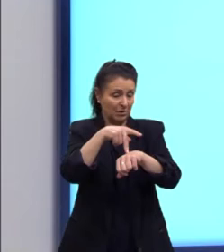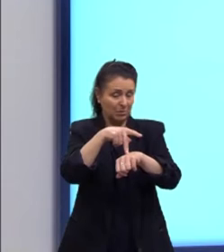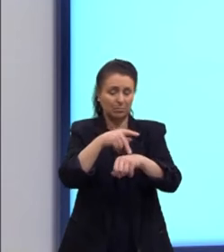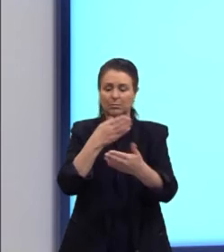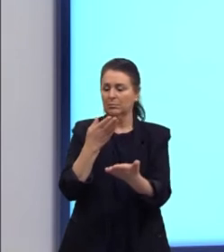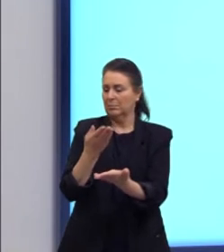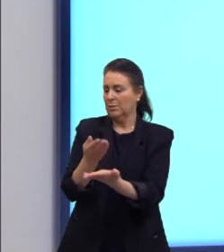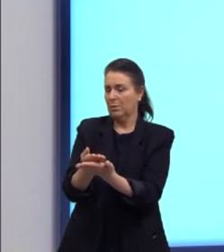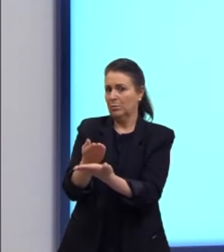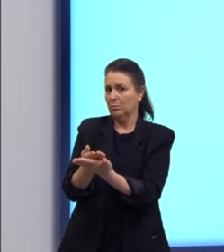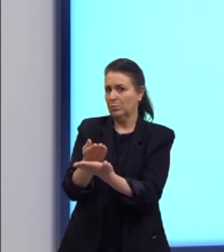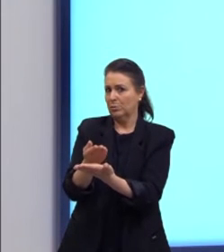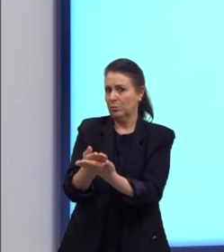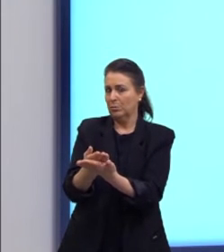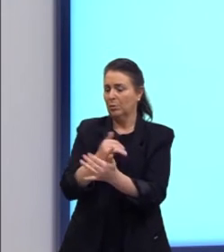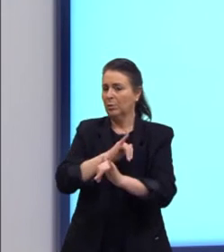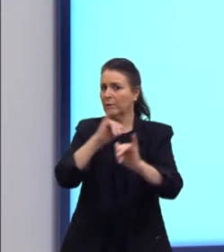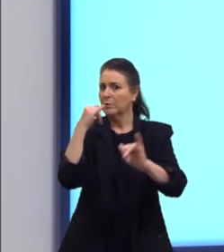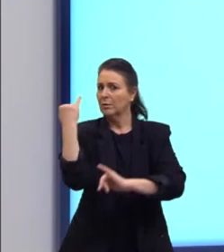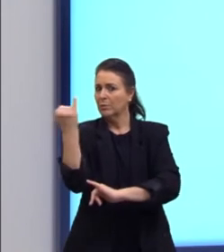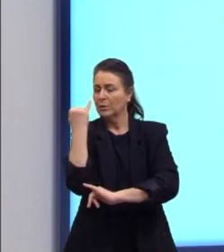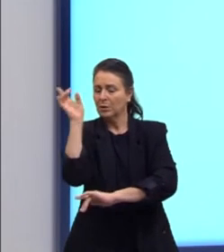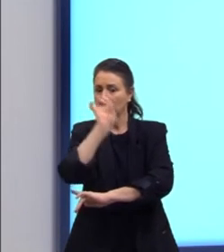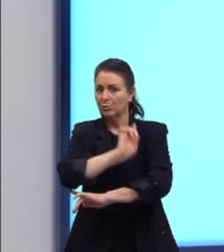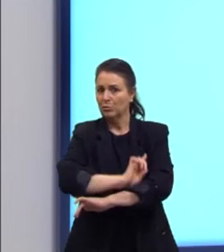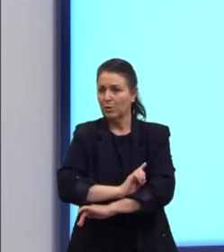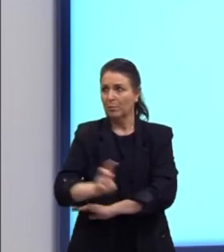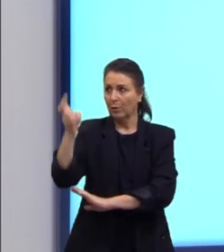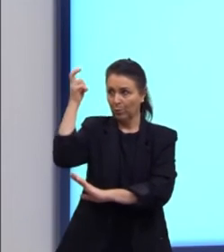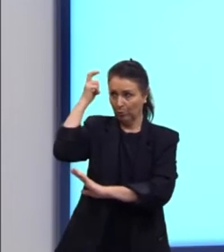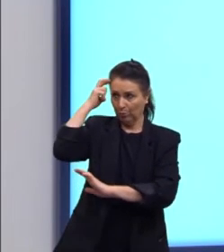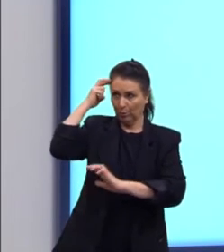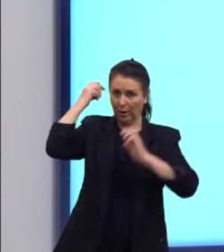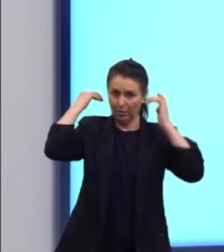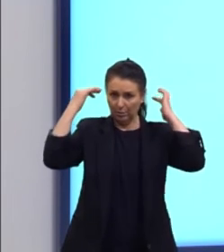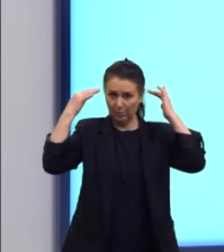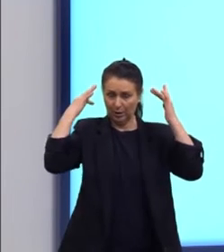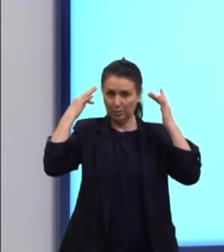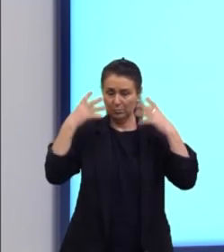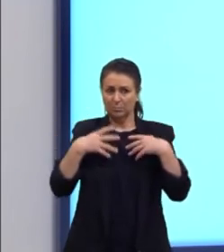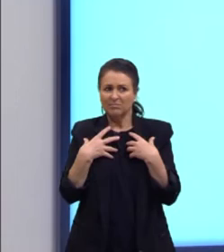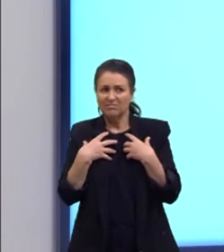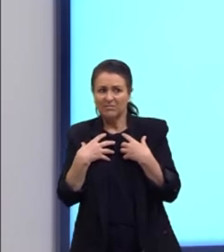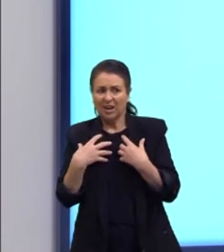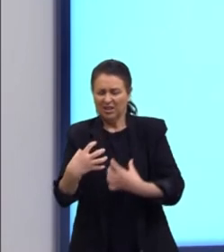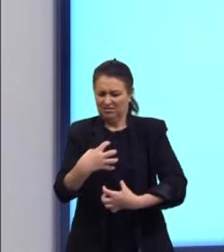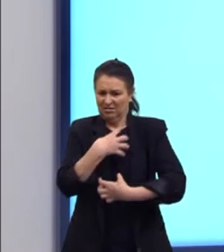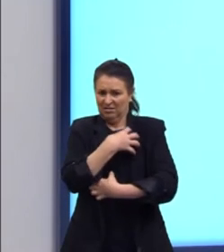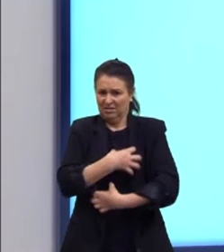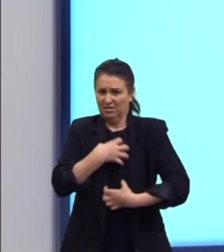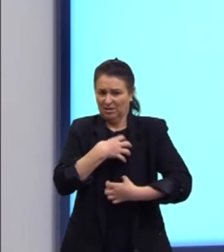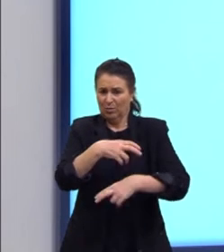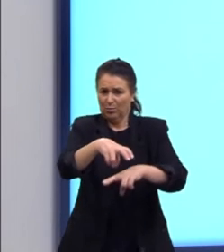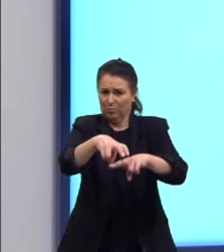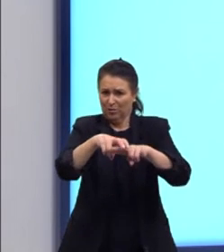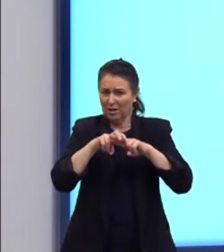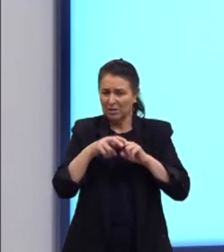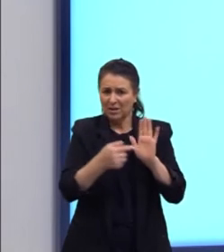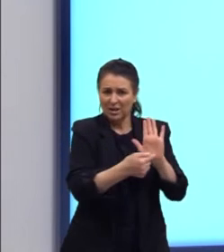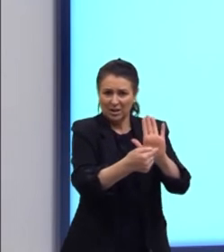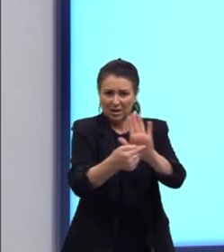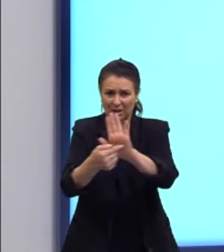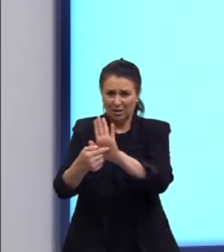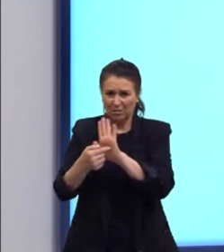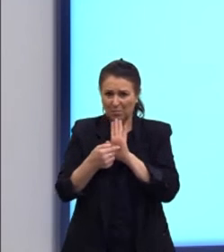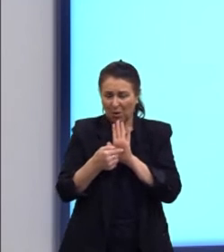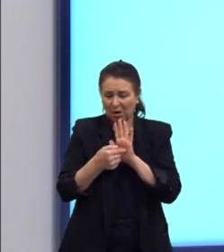estudos que afirmam a importância desse dia para a cultura mexicana? A reação causada pela exposição da morte de forma